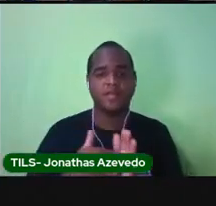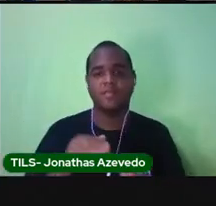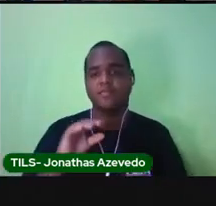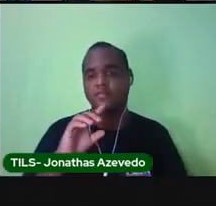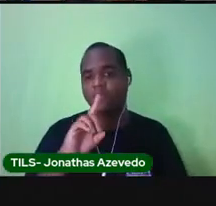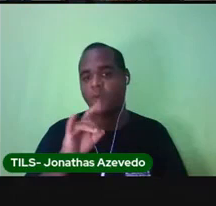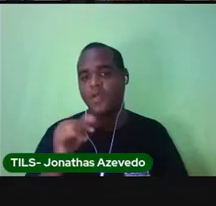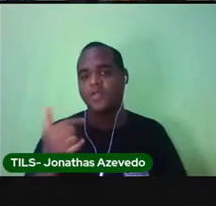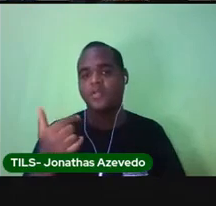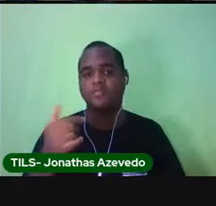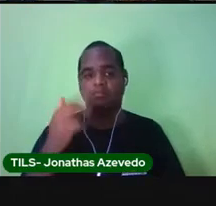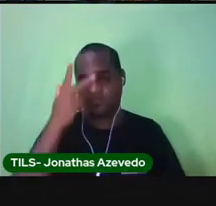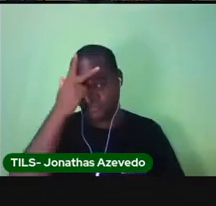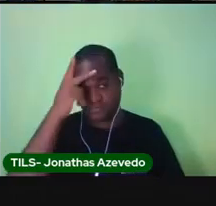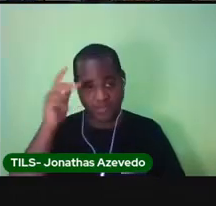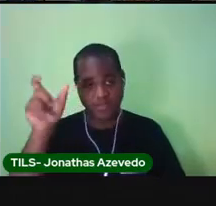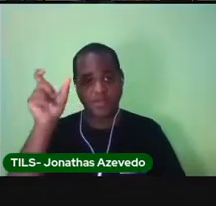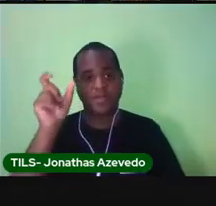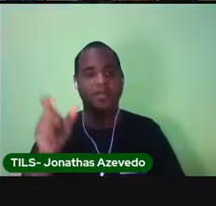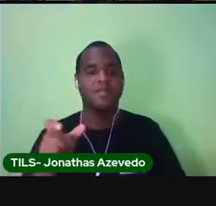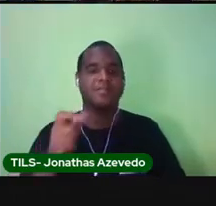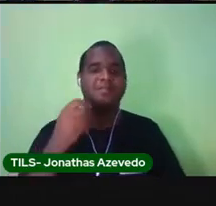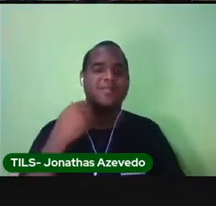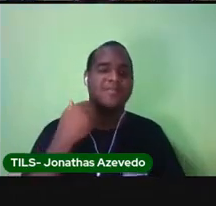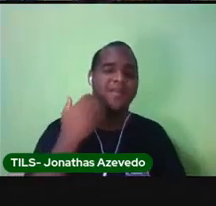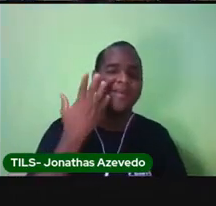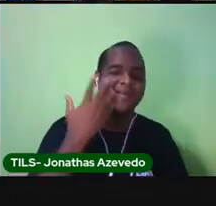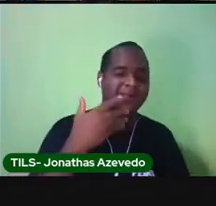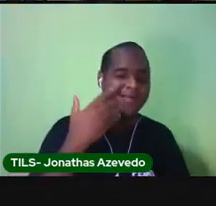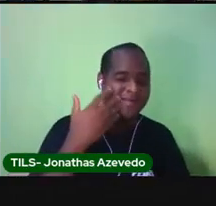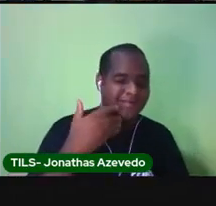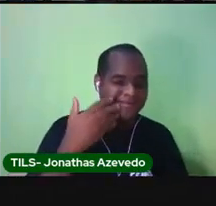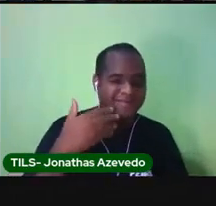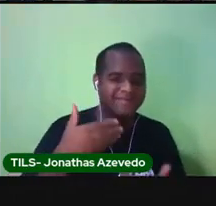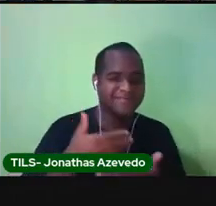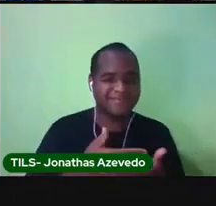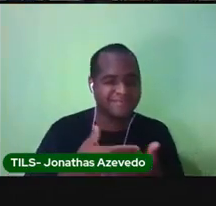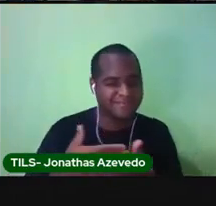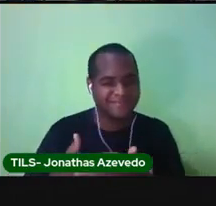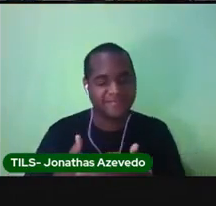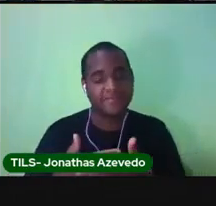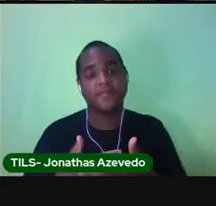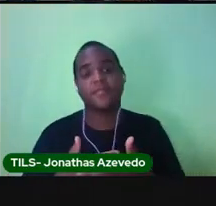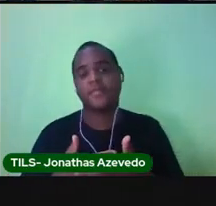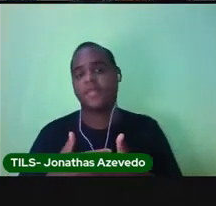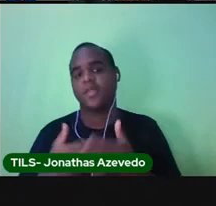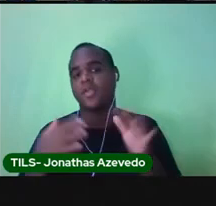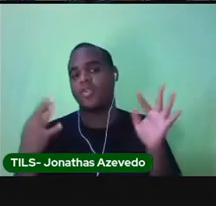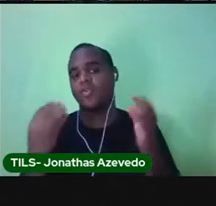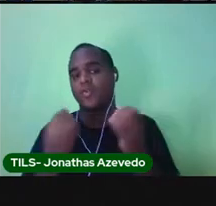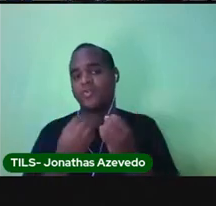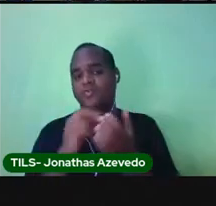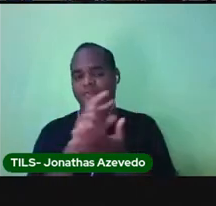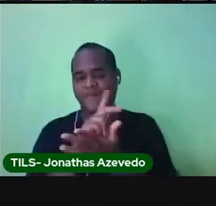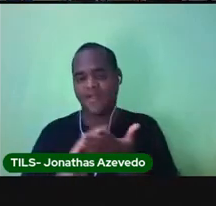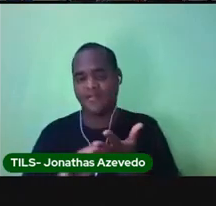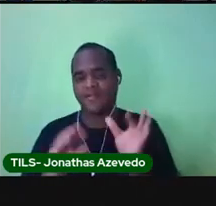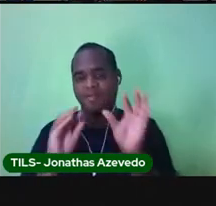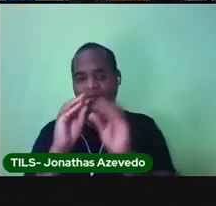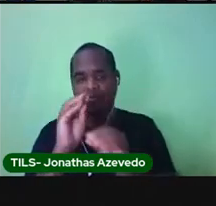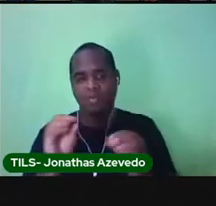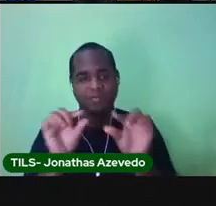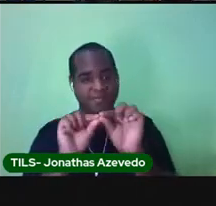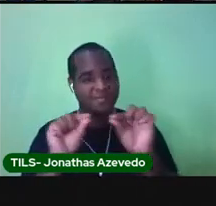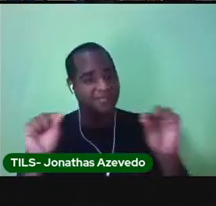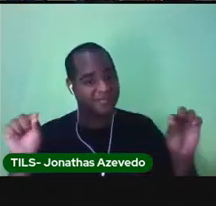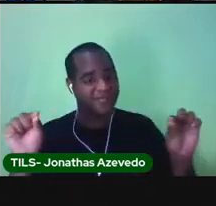marcou a vida desse menininho. Esse menininho colocou todos os dados dele numa linha do